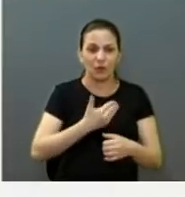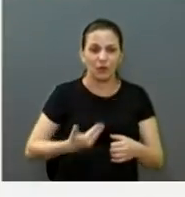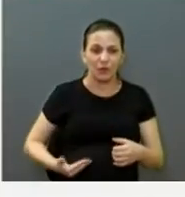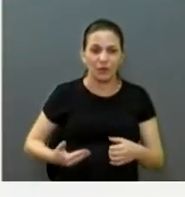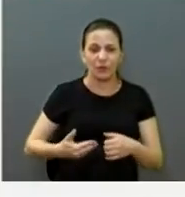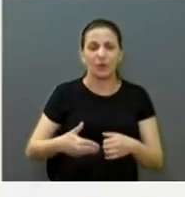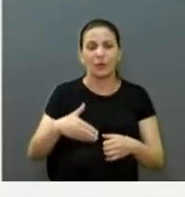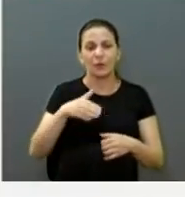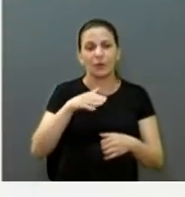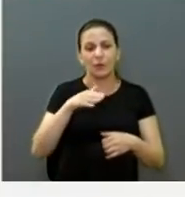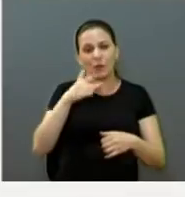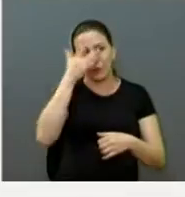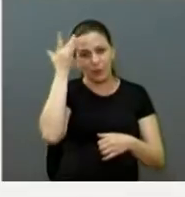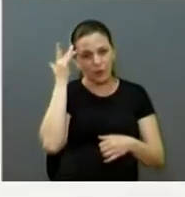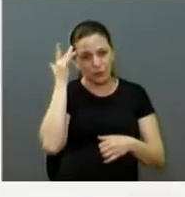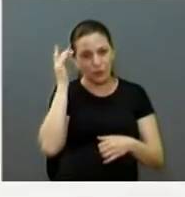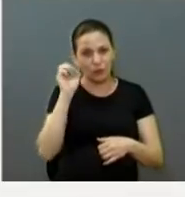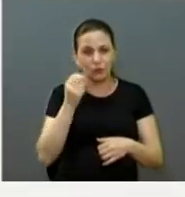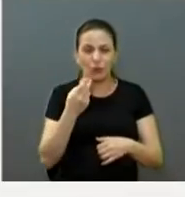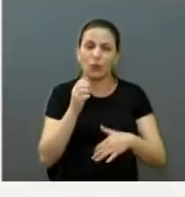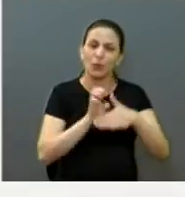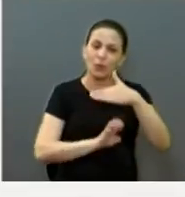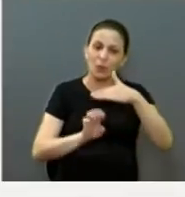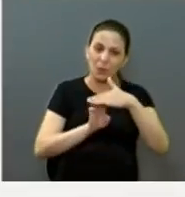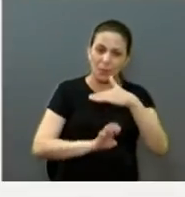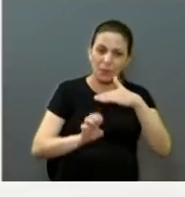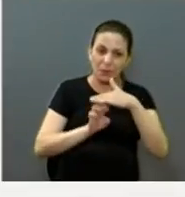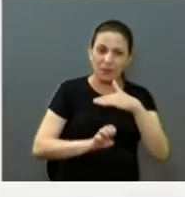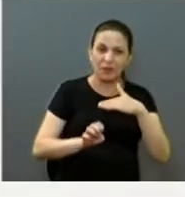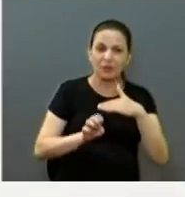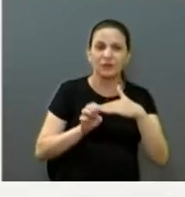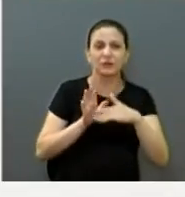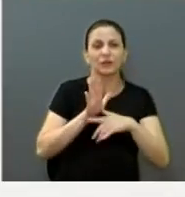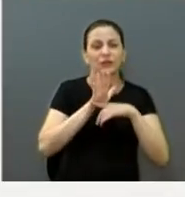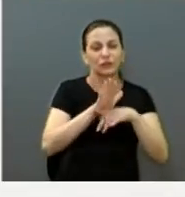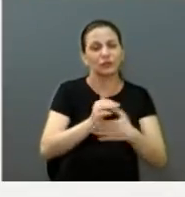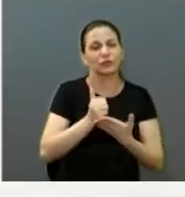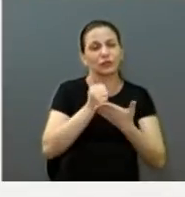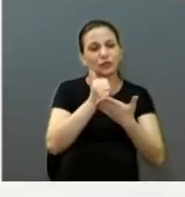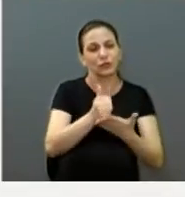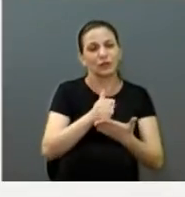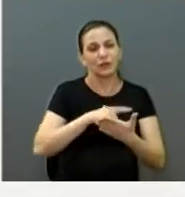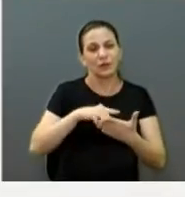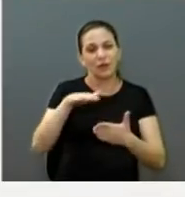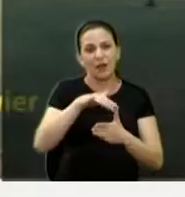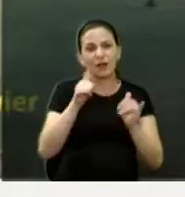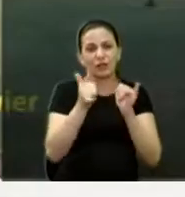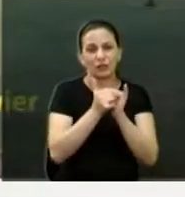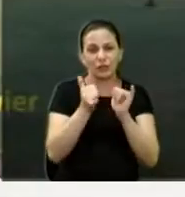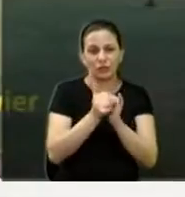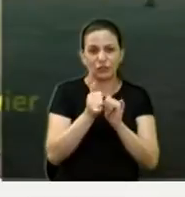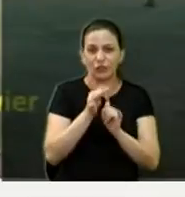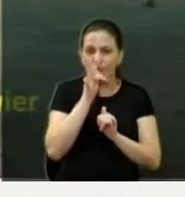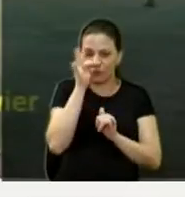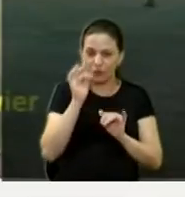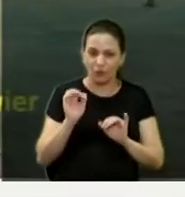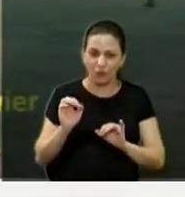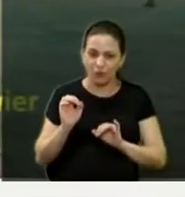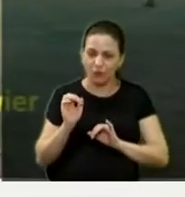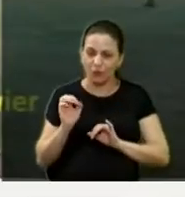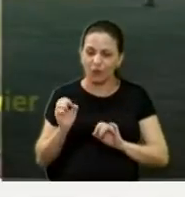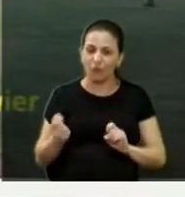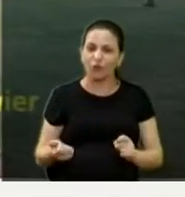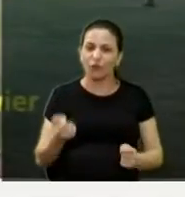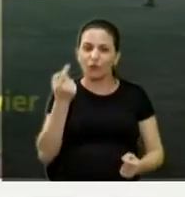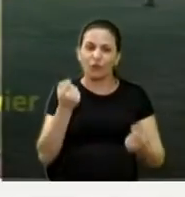físicas ou jurídicas para a manutenção de espaços ajardinados do município. Por favor, pode passar. Agora, nós